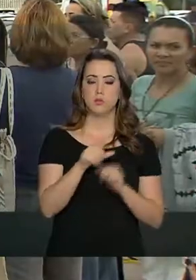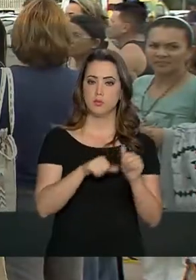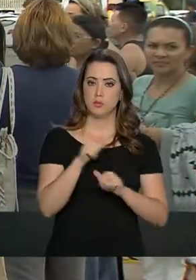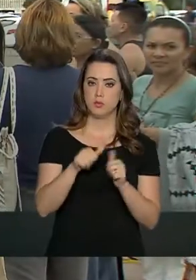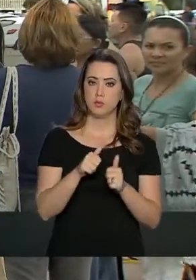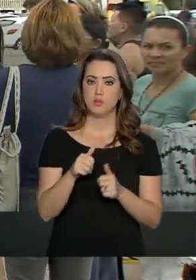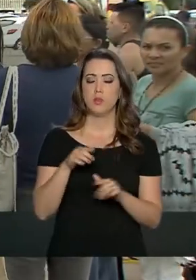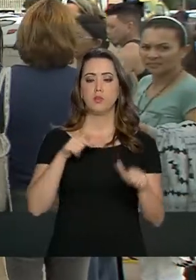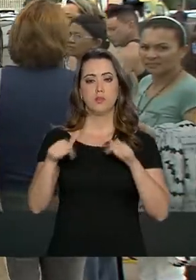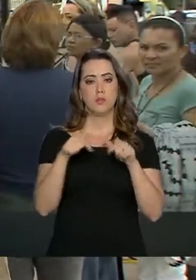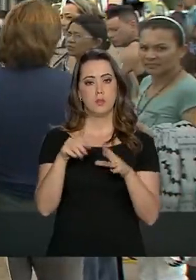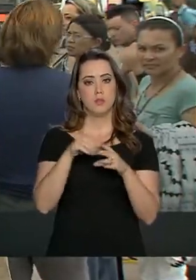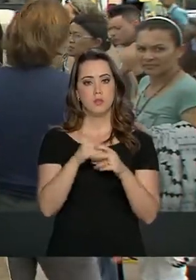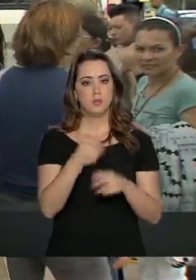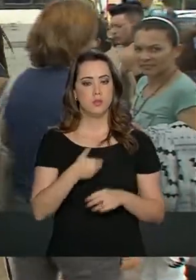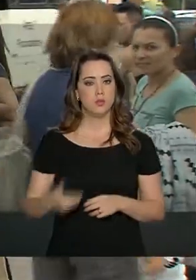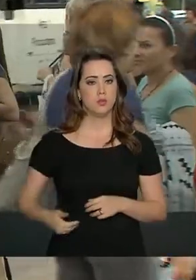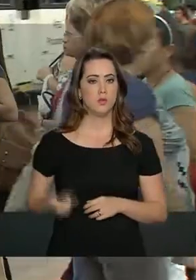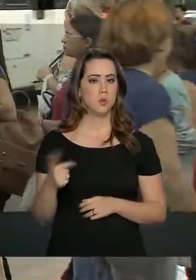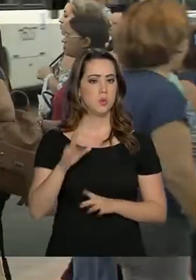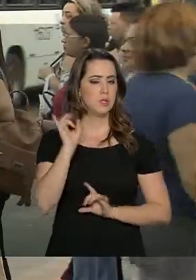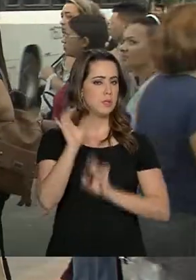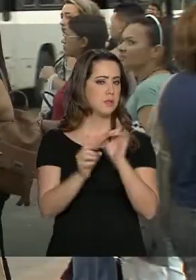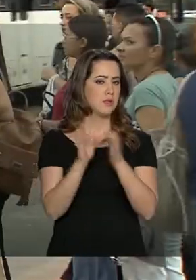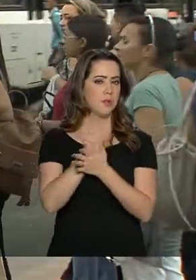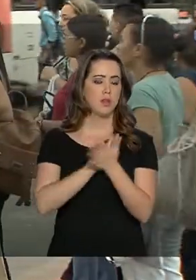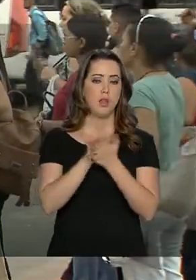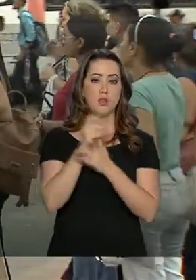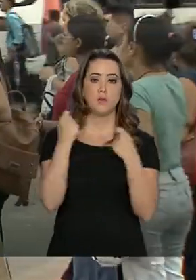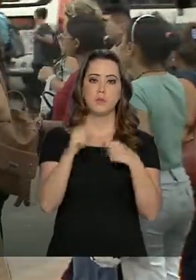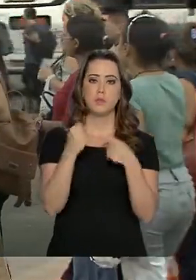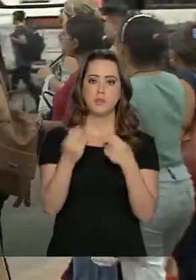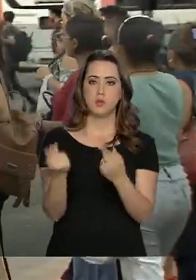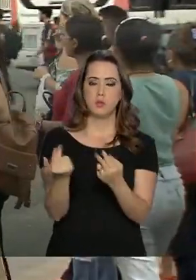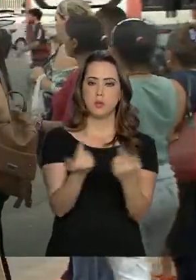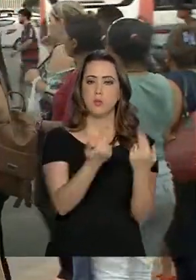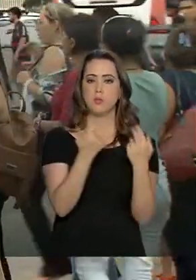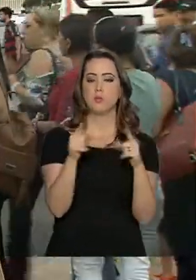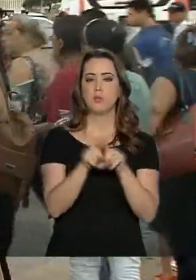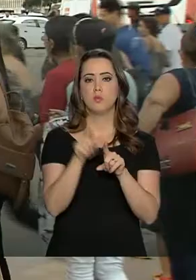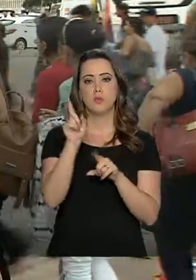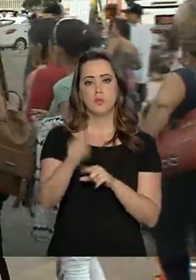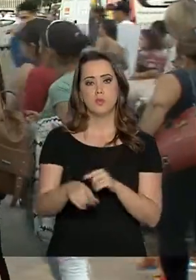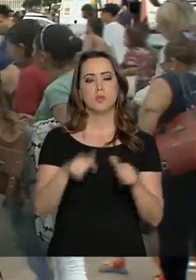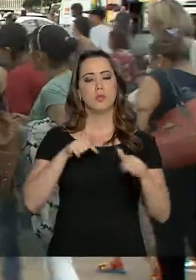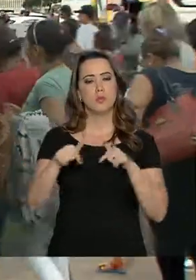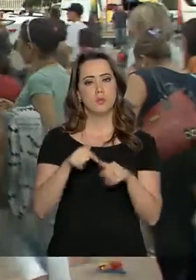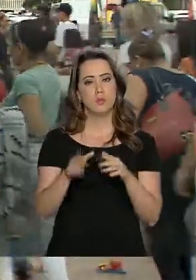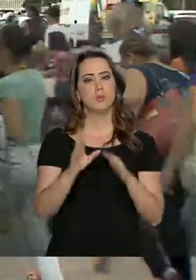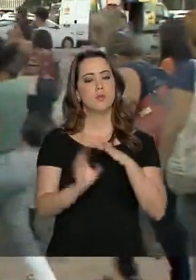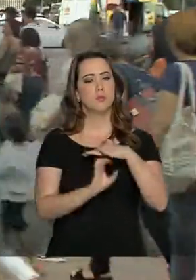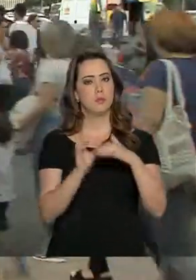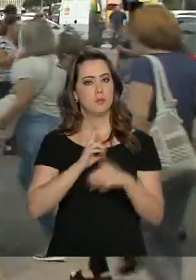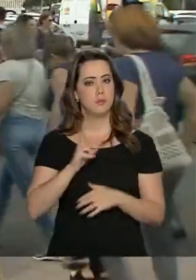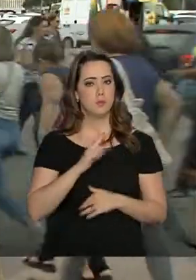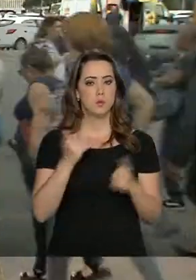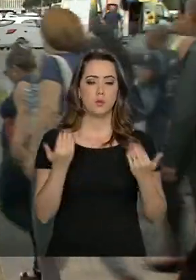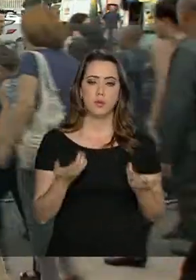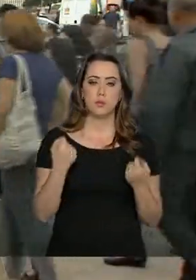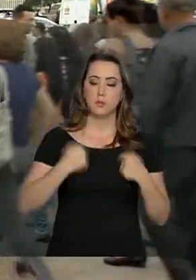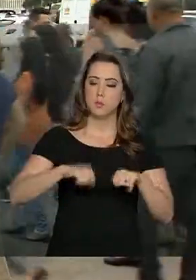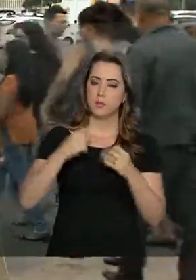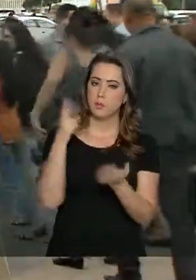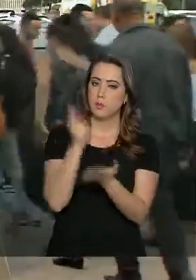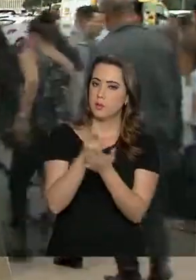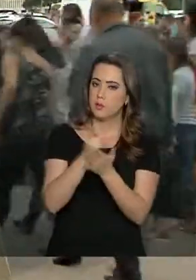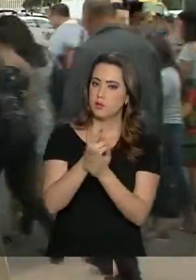servidor público não é especial em nada. Então ele tem que ser tratado rigorosamente como um empregado da empresa privada. Ele tem que ter